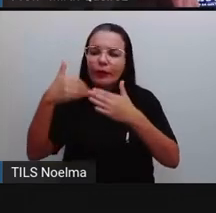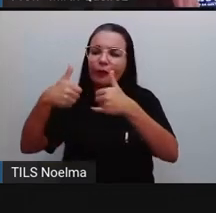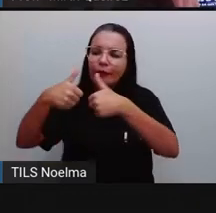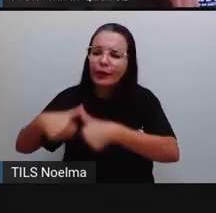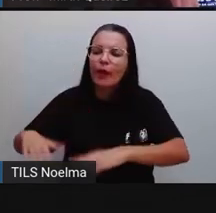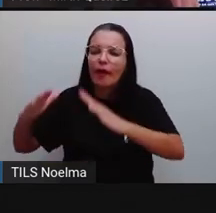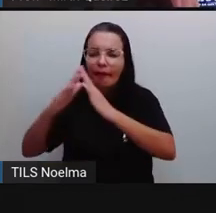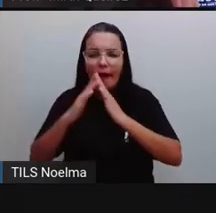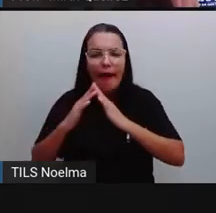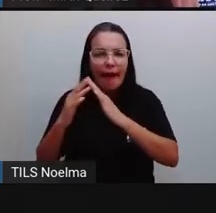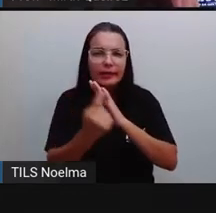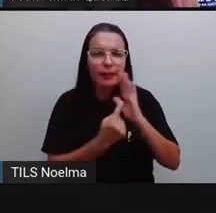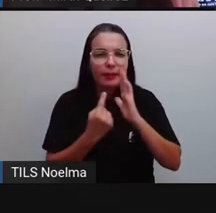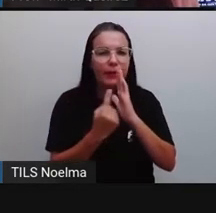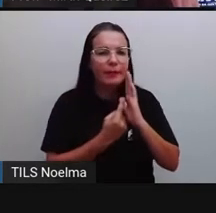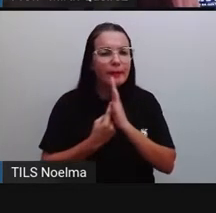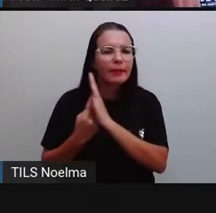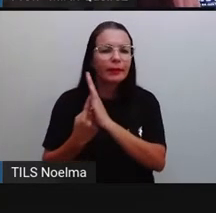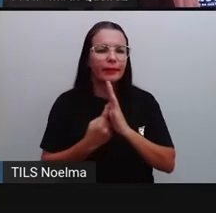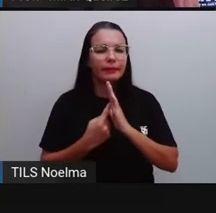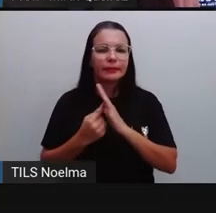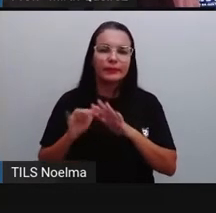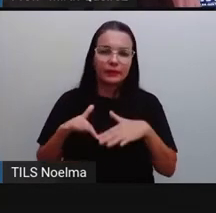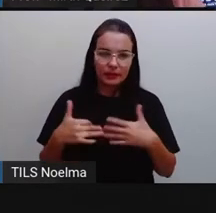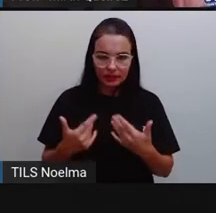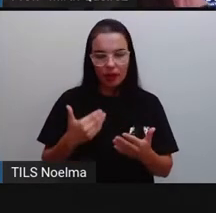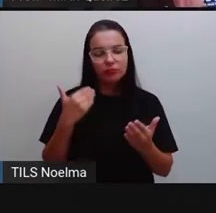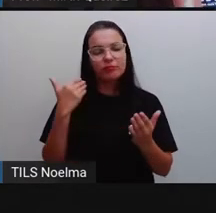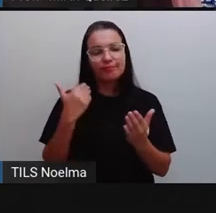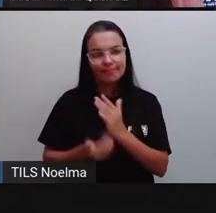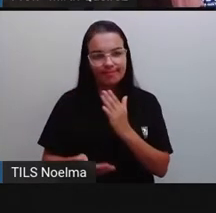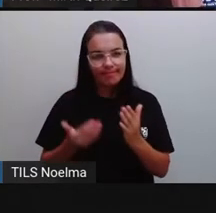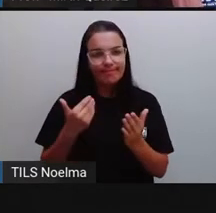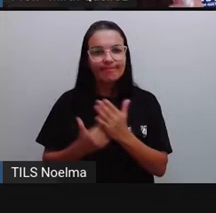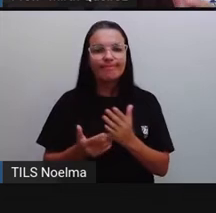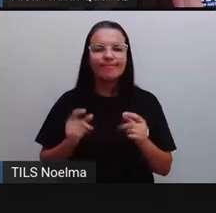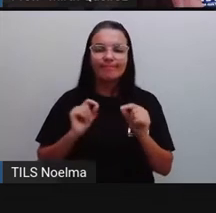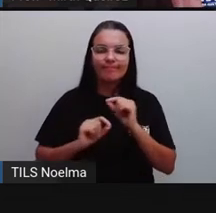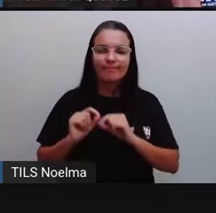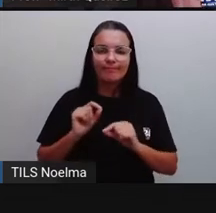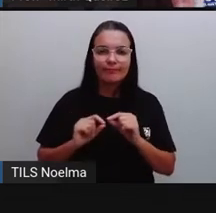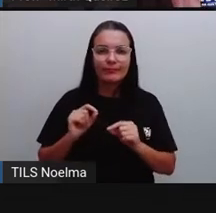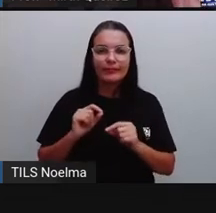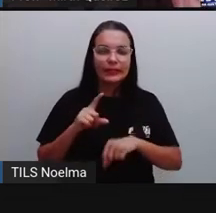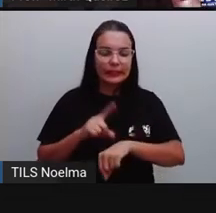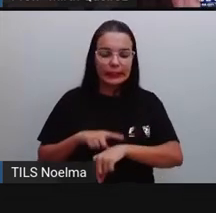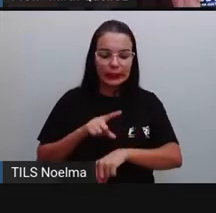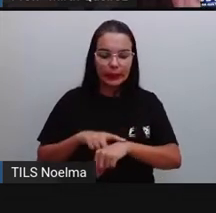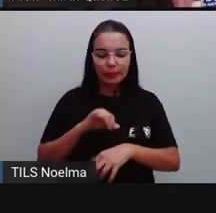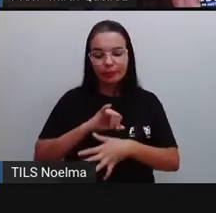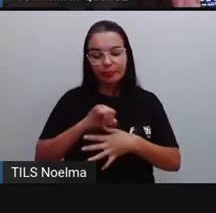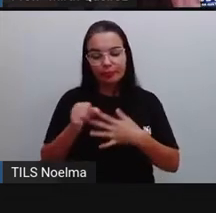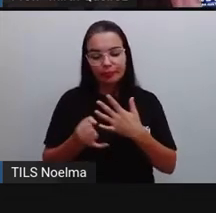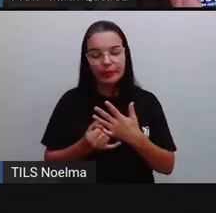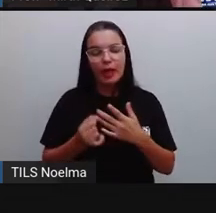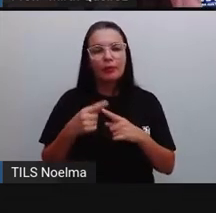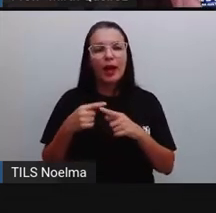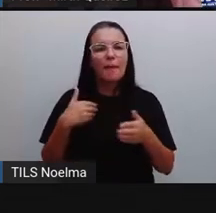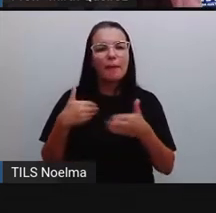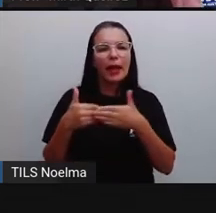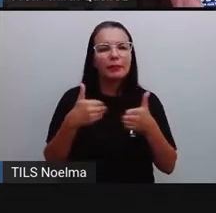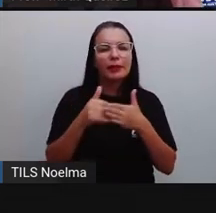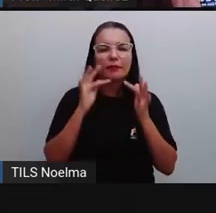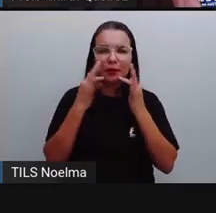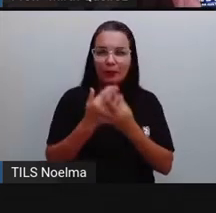devido à pandemia, que a gente não teve uma relação mais próxima com os nossos amigos, com os nossos familiares, a gente acabou passando